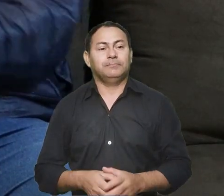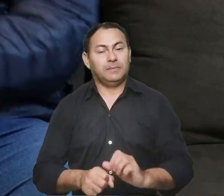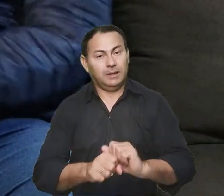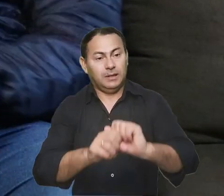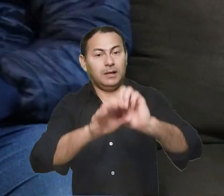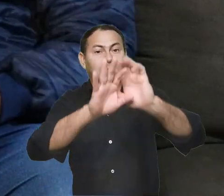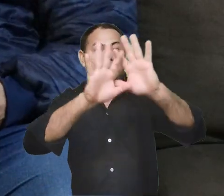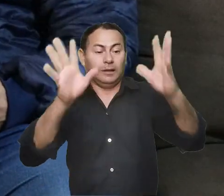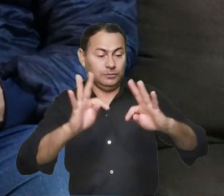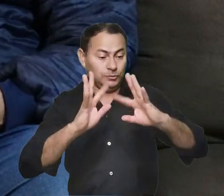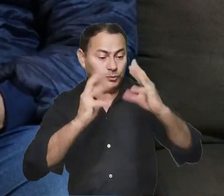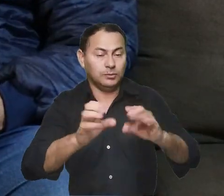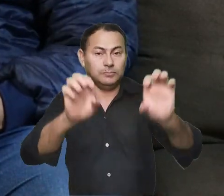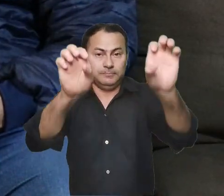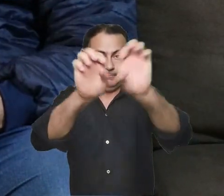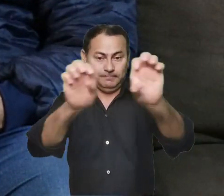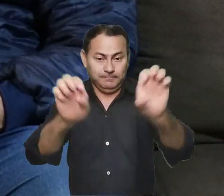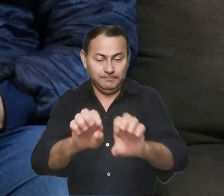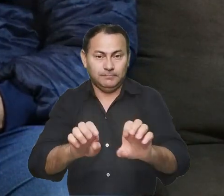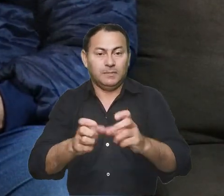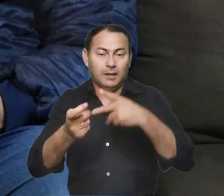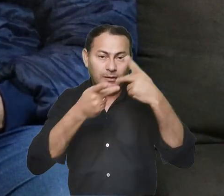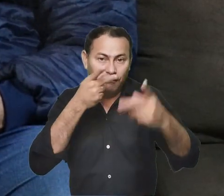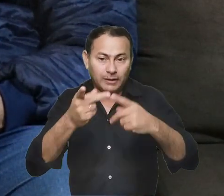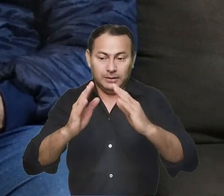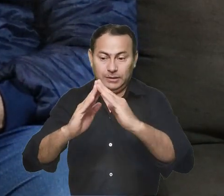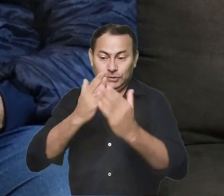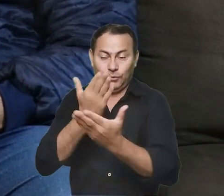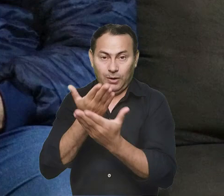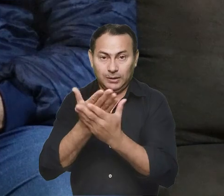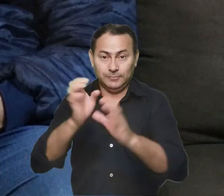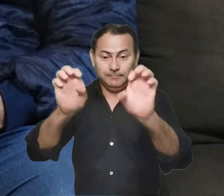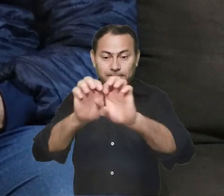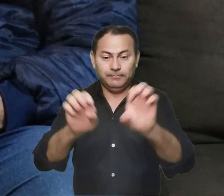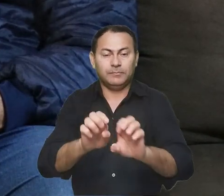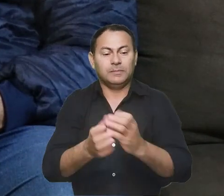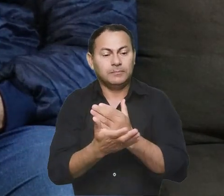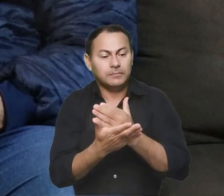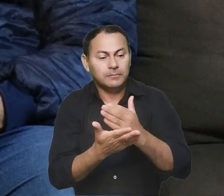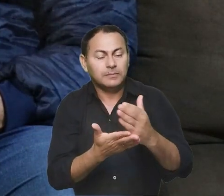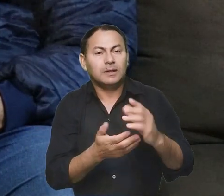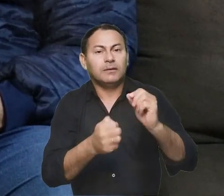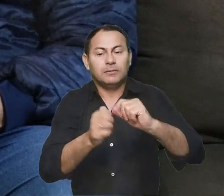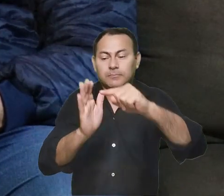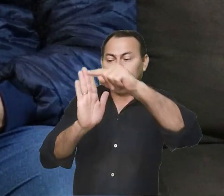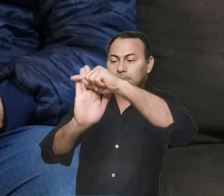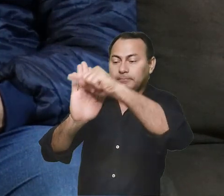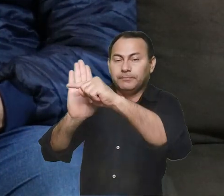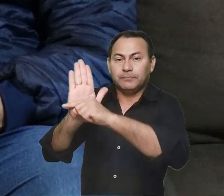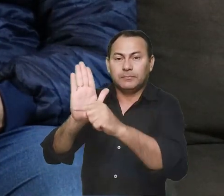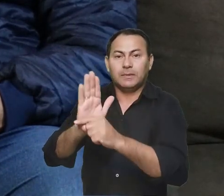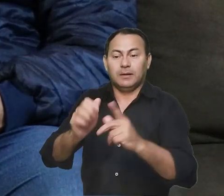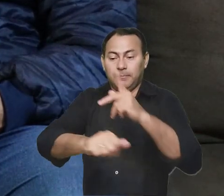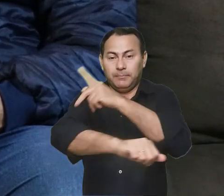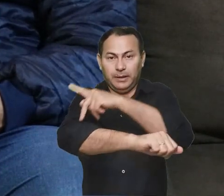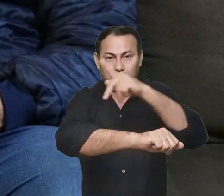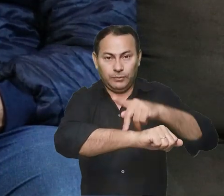E claro que toda a estrutura, falando em escola, precisaria fazer o plano